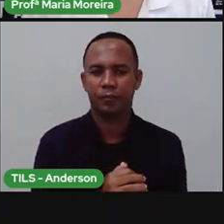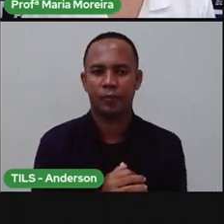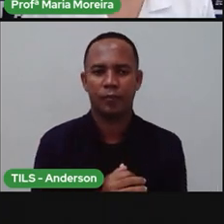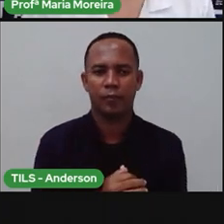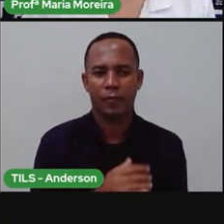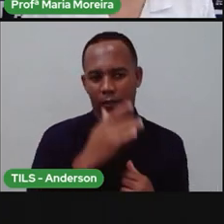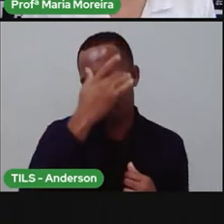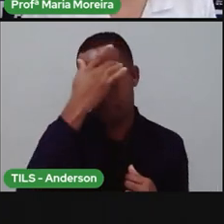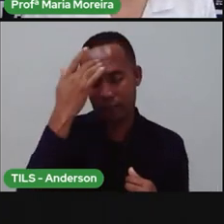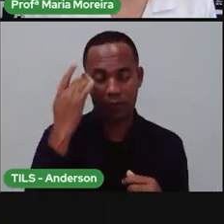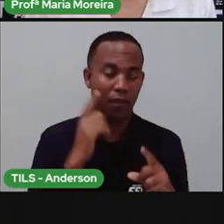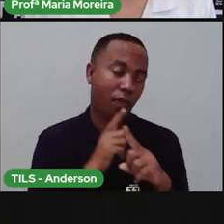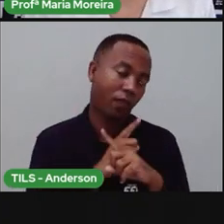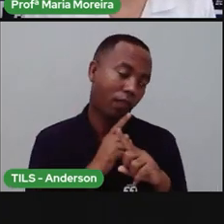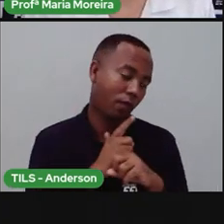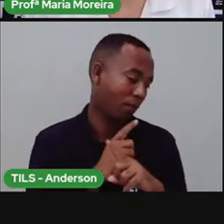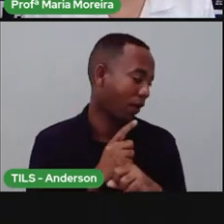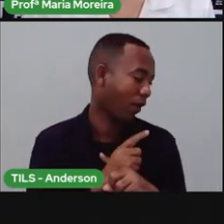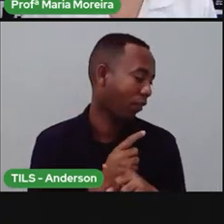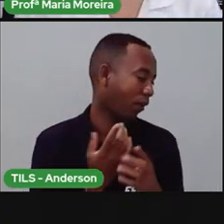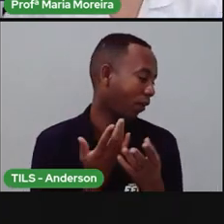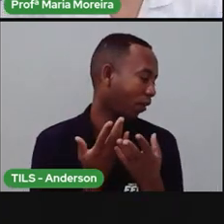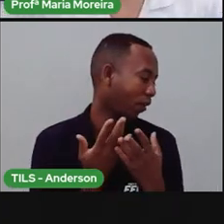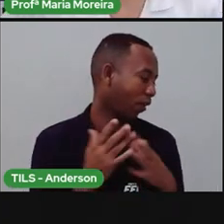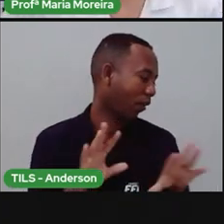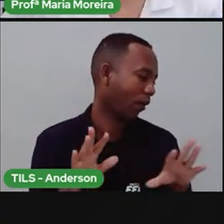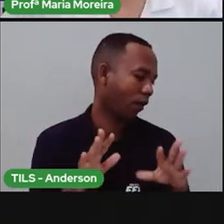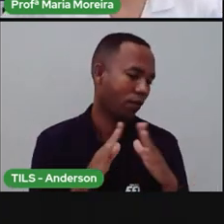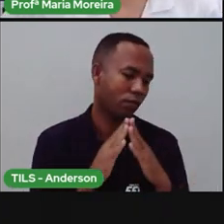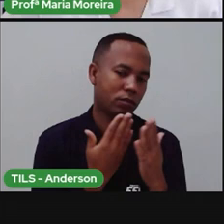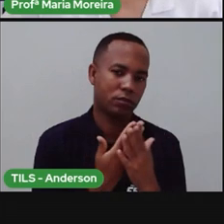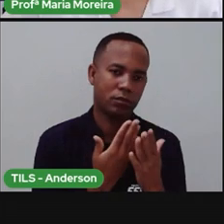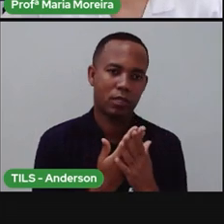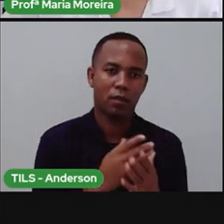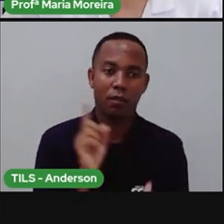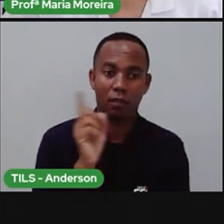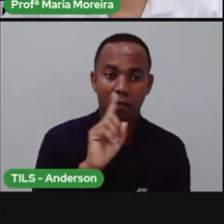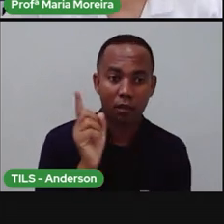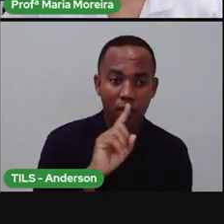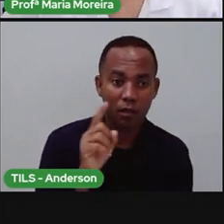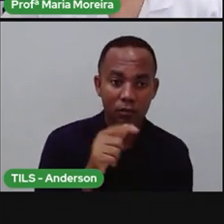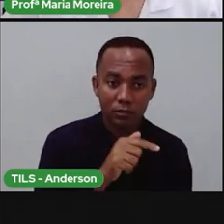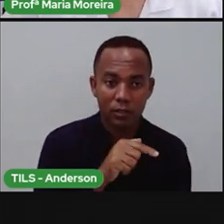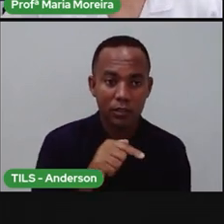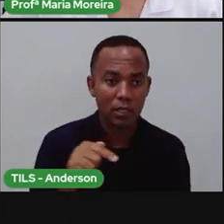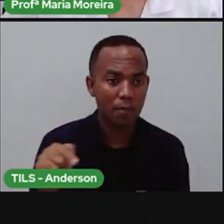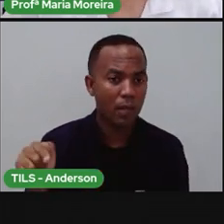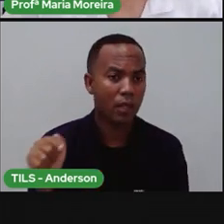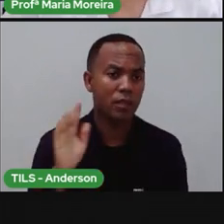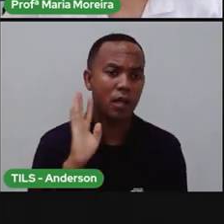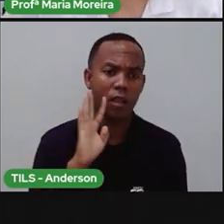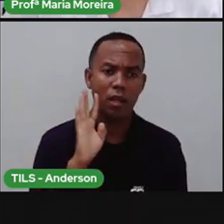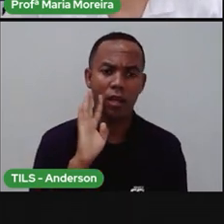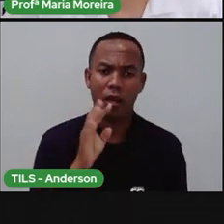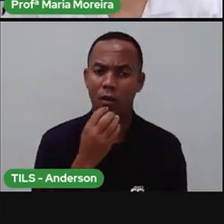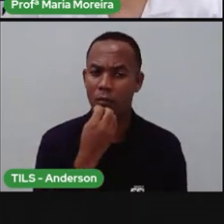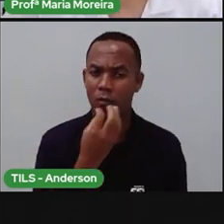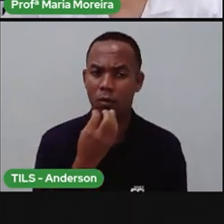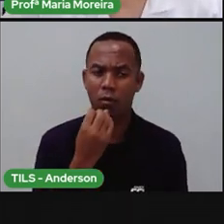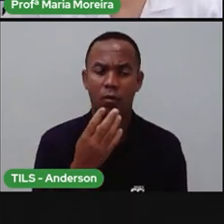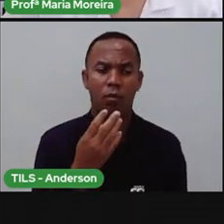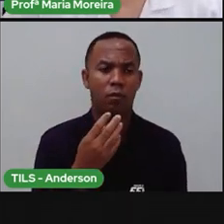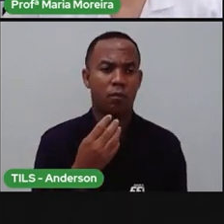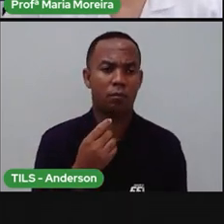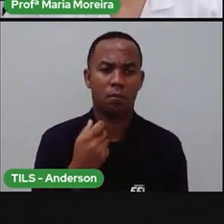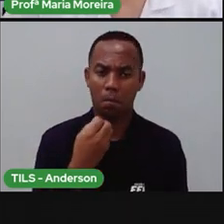vive reclamando aí, ah, eu não quero estudar. Gente, não percam essa semana, porque vai ser maravilhosa. Vocês não